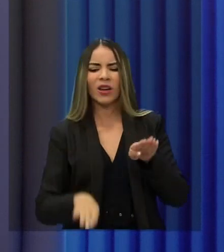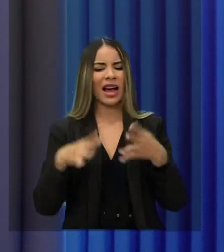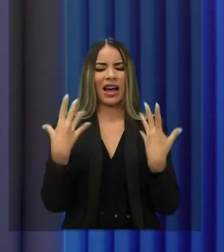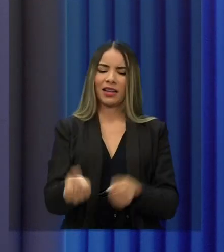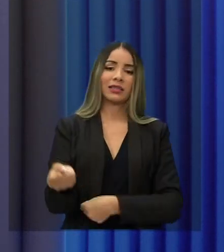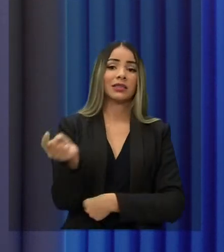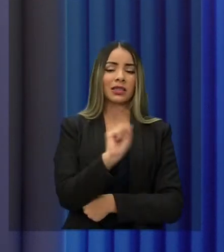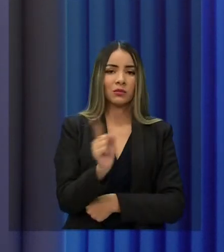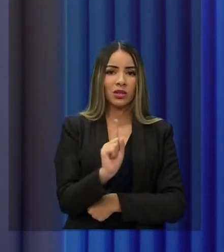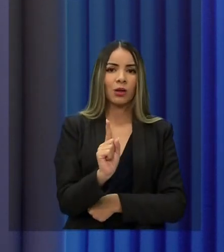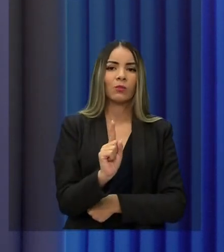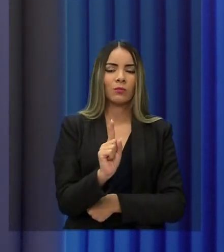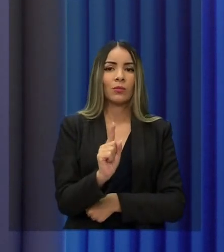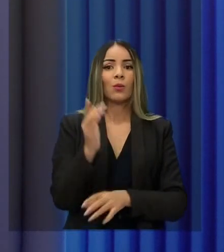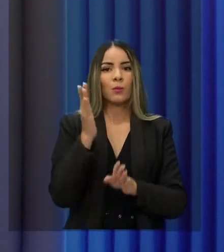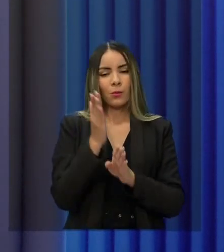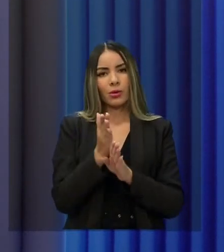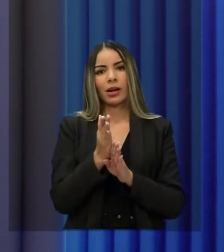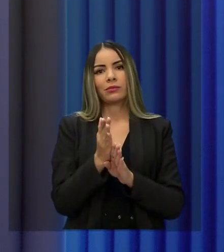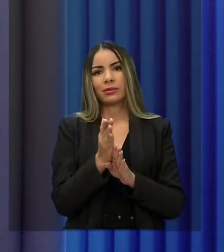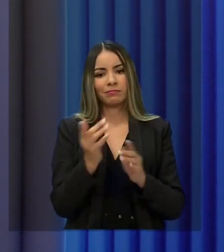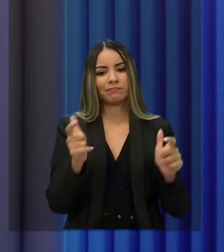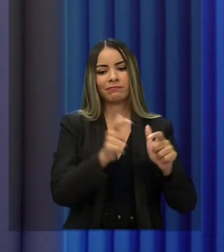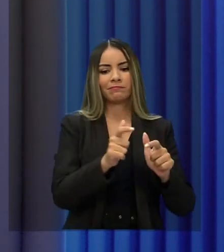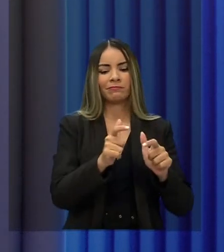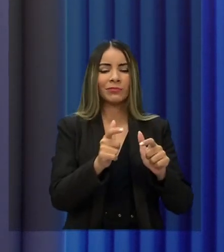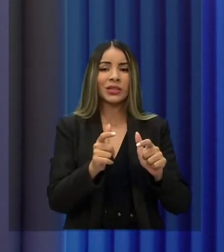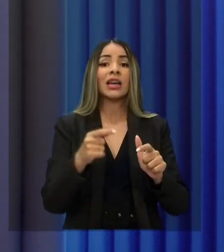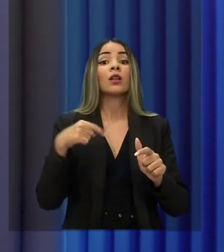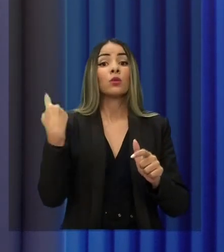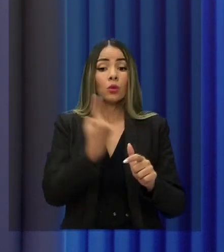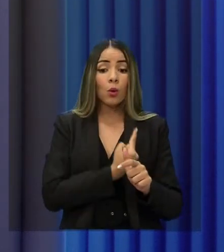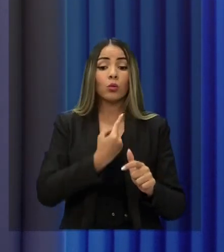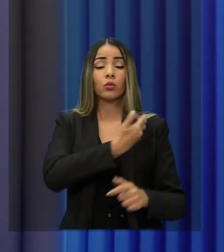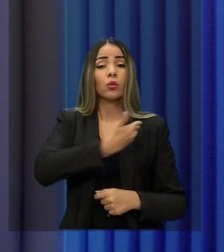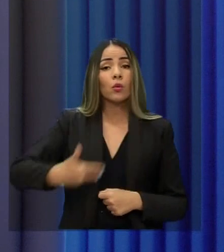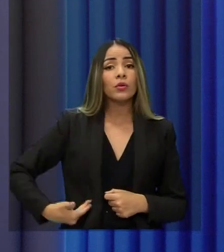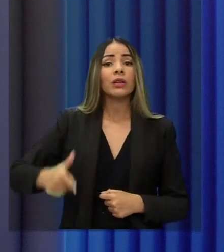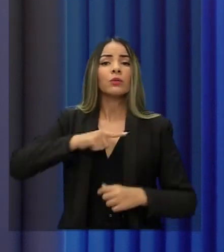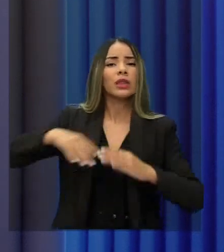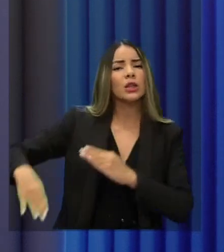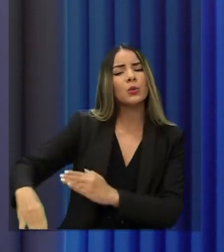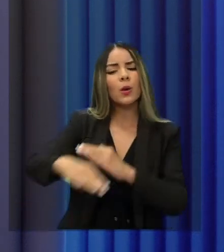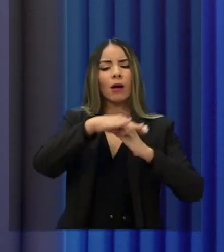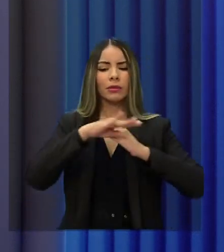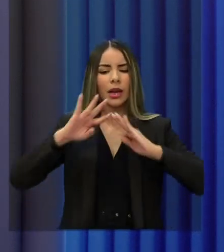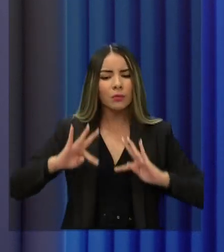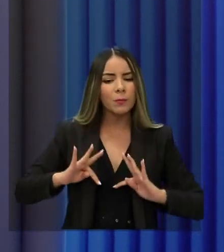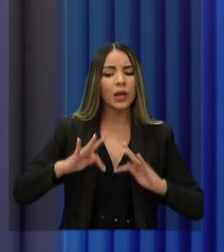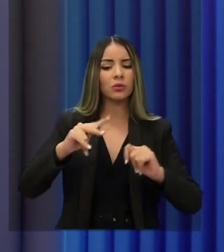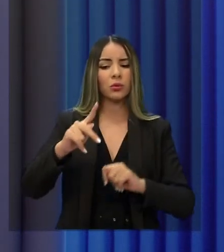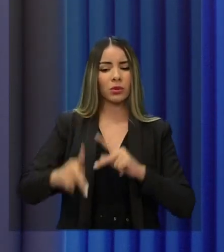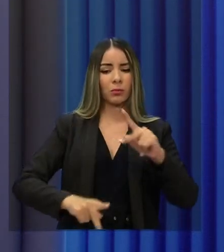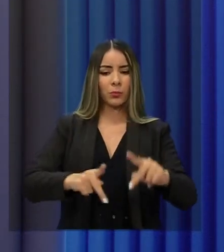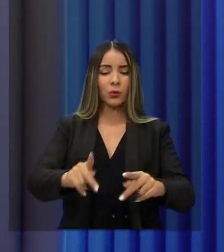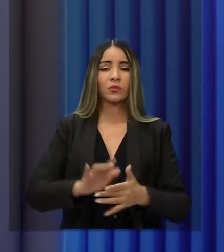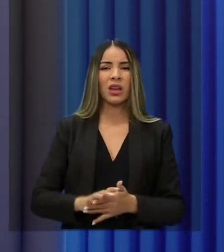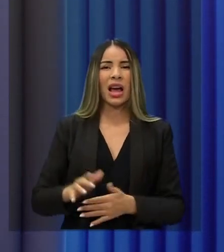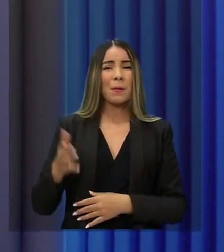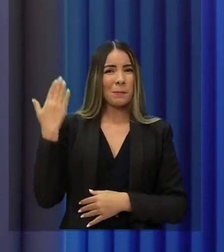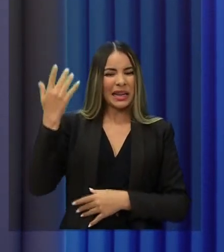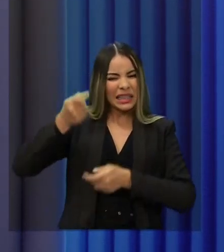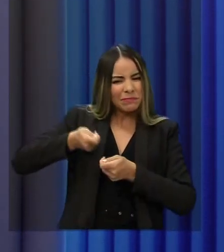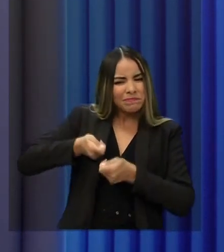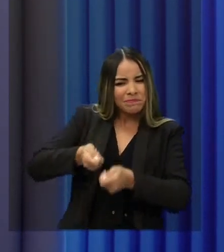conta de qualquer questão relacionada à minoria. Nosso governo vai ser o governo da igualdade, governo para todos. A era da perseguição no Estado de Ceará se